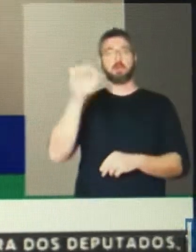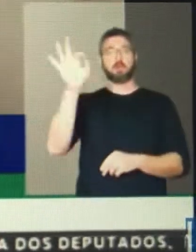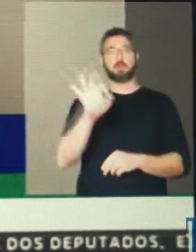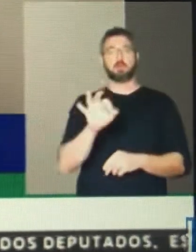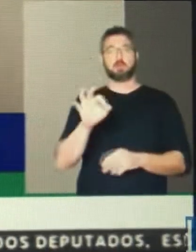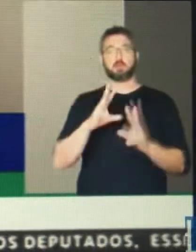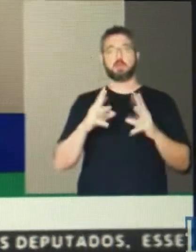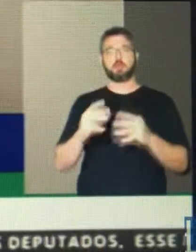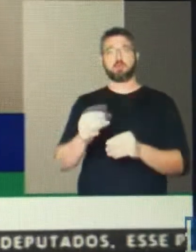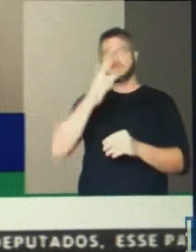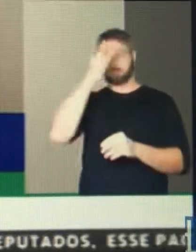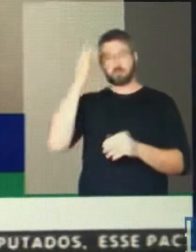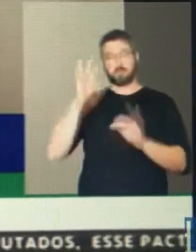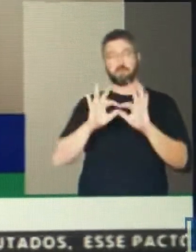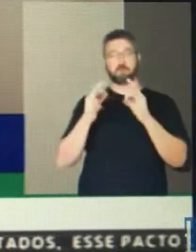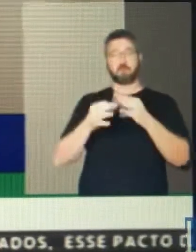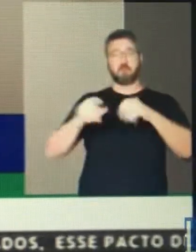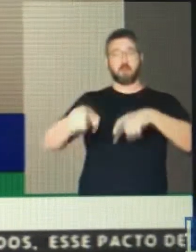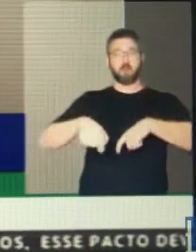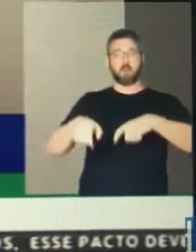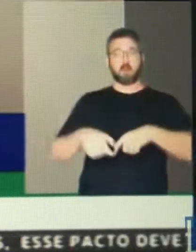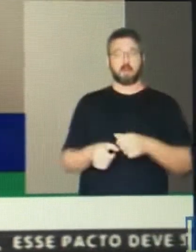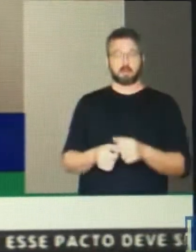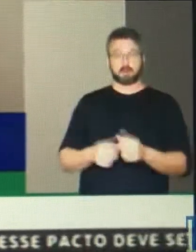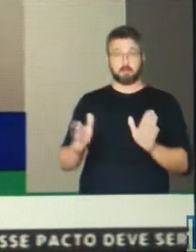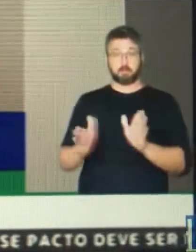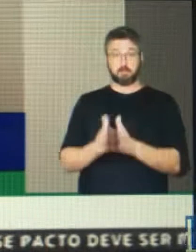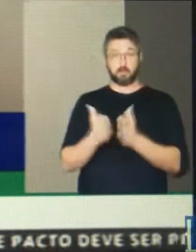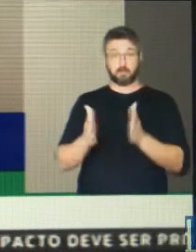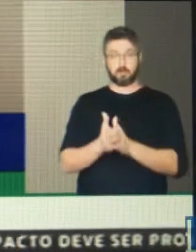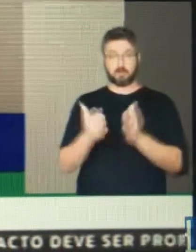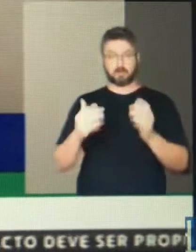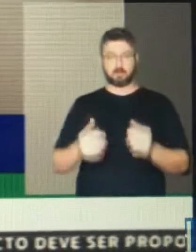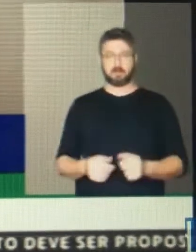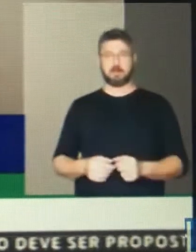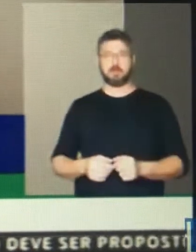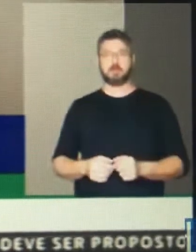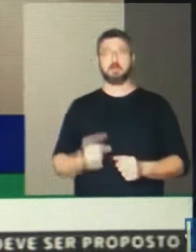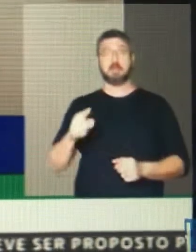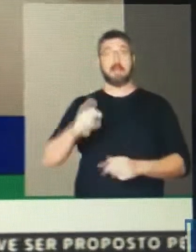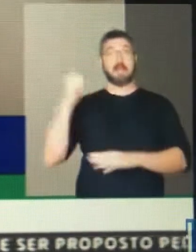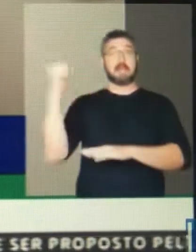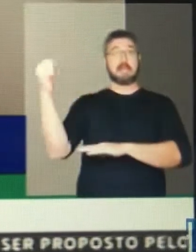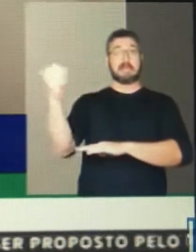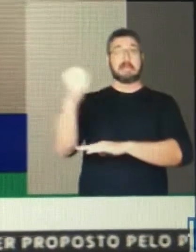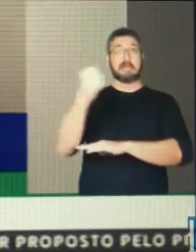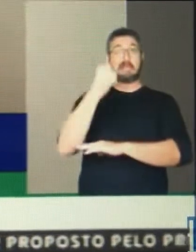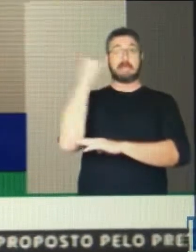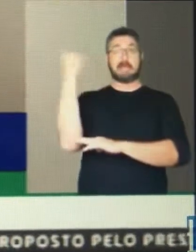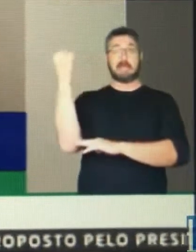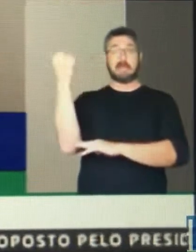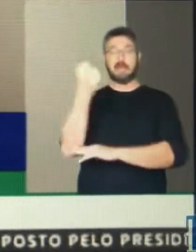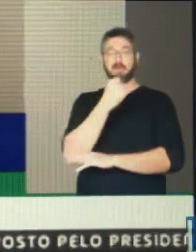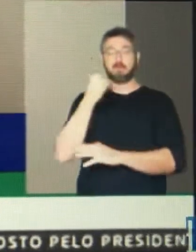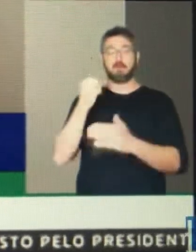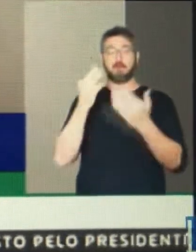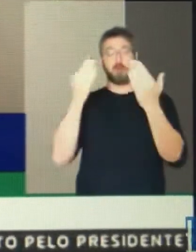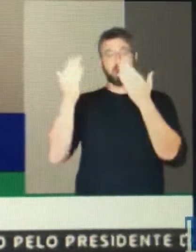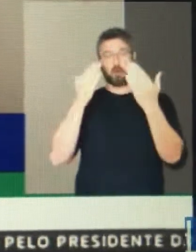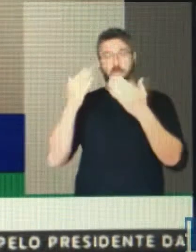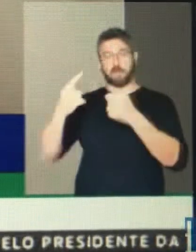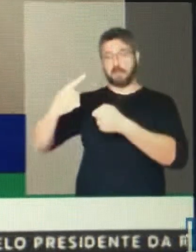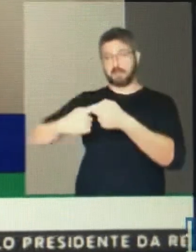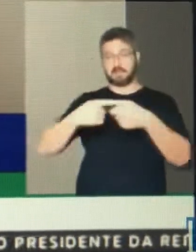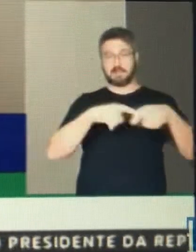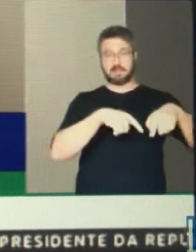se comparada à pobreza urbana. Ignorar esses dados, esse triste e triste